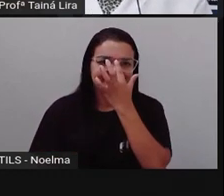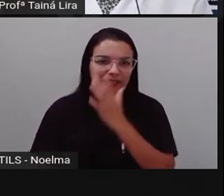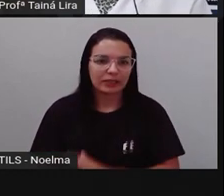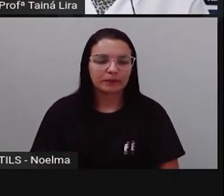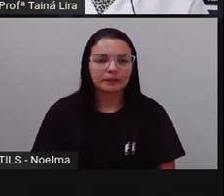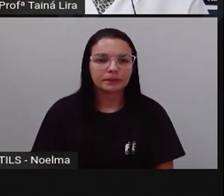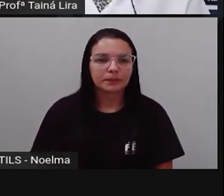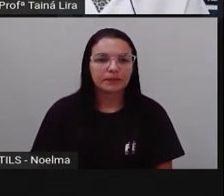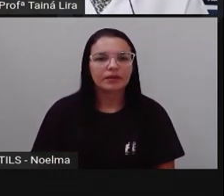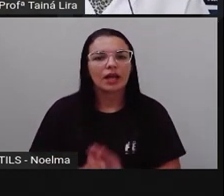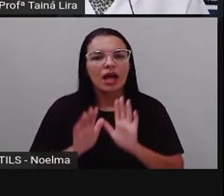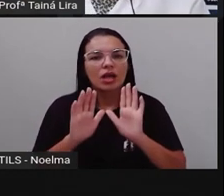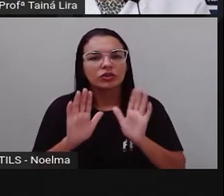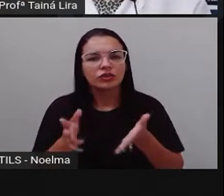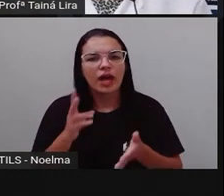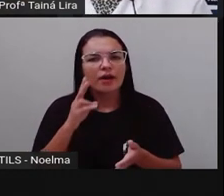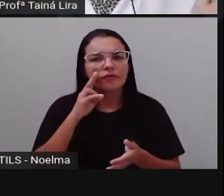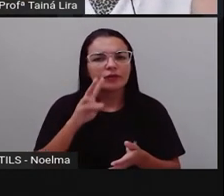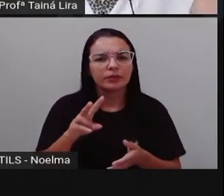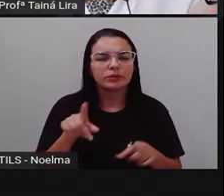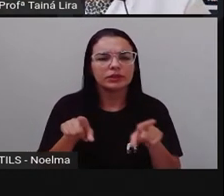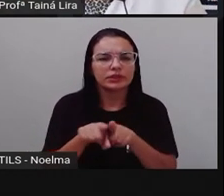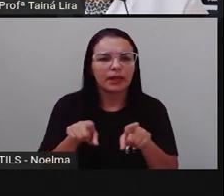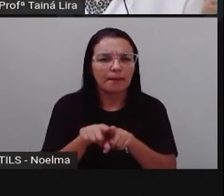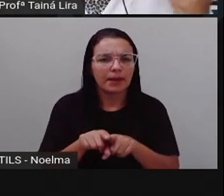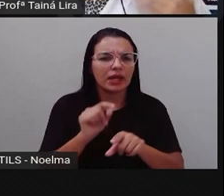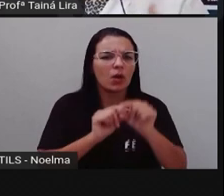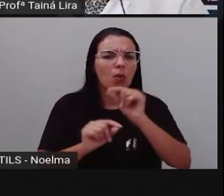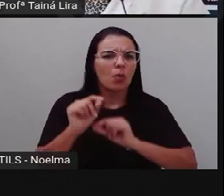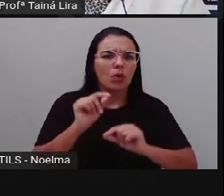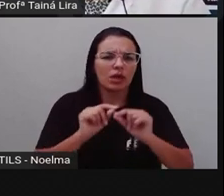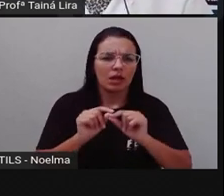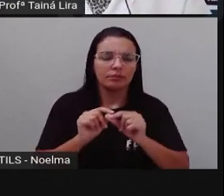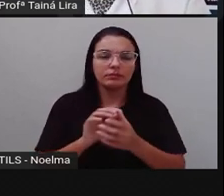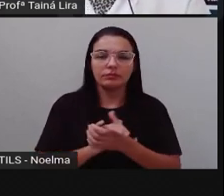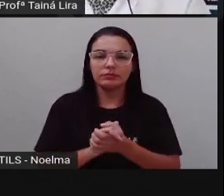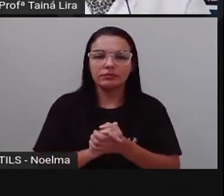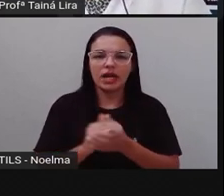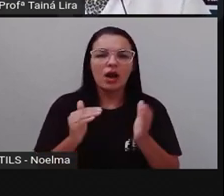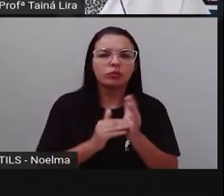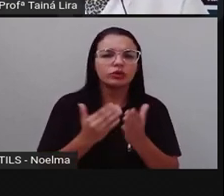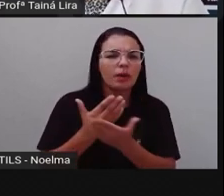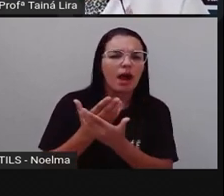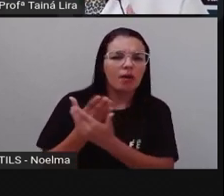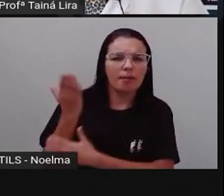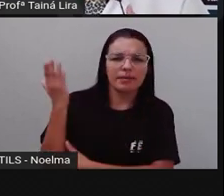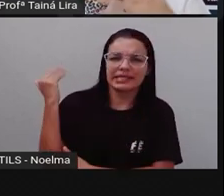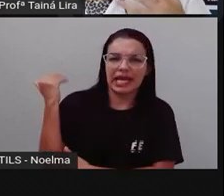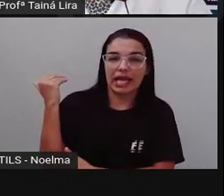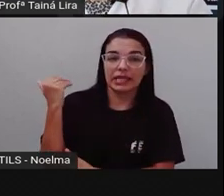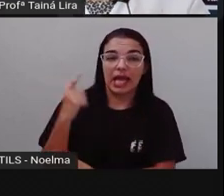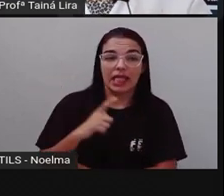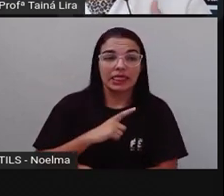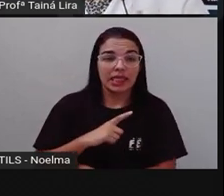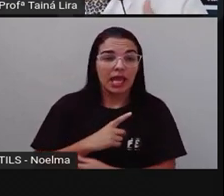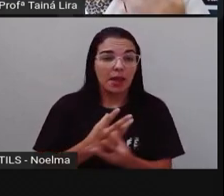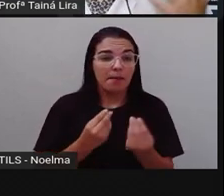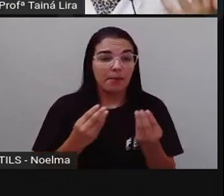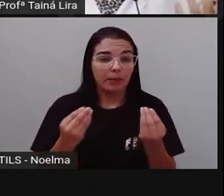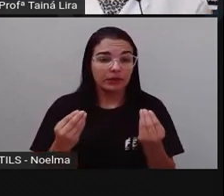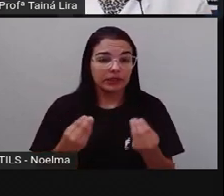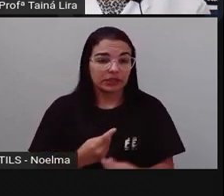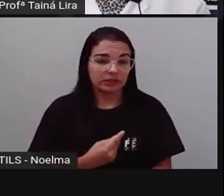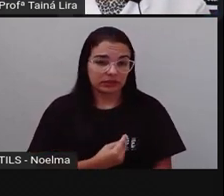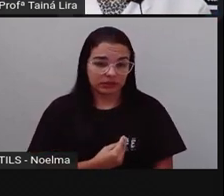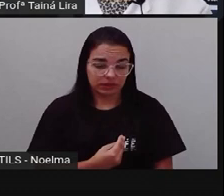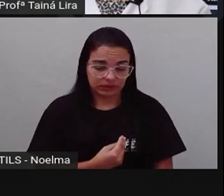Bom, nós já vimos também, né, Na última aula, Que existem aí na natureza os